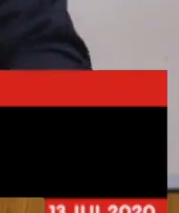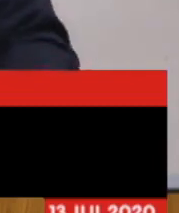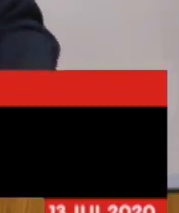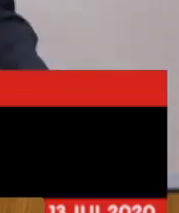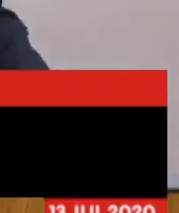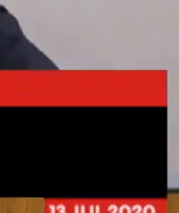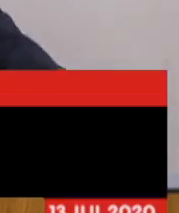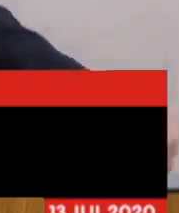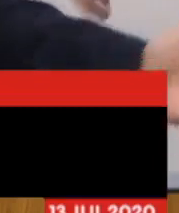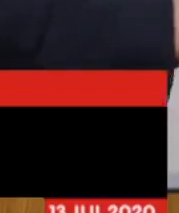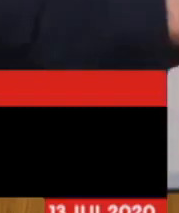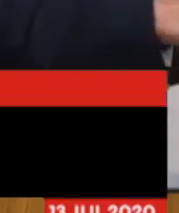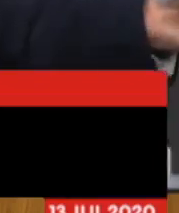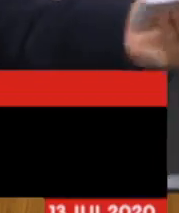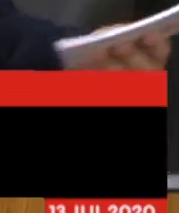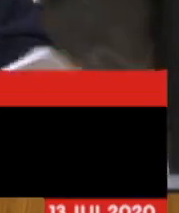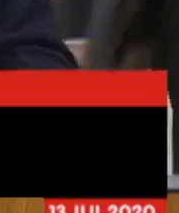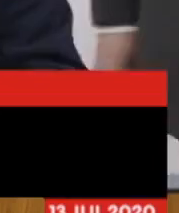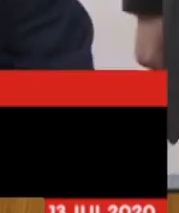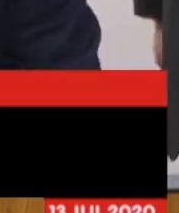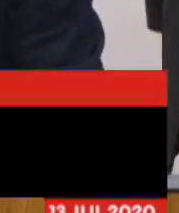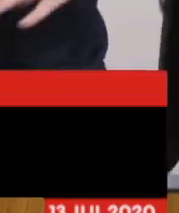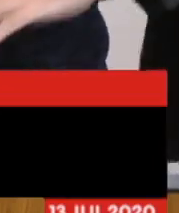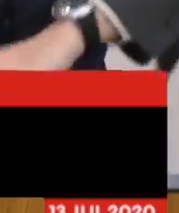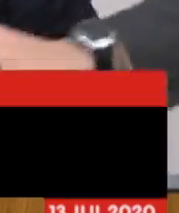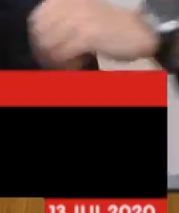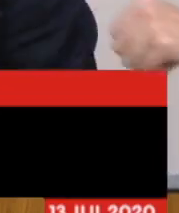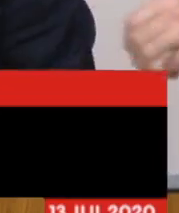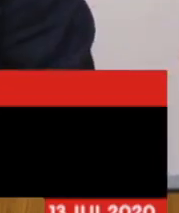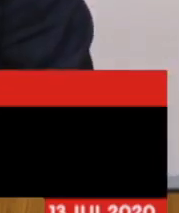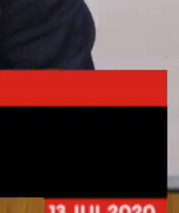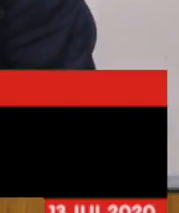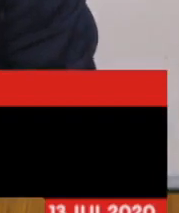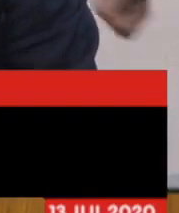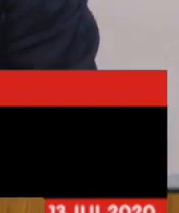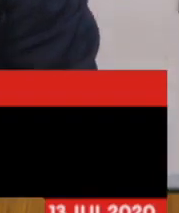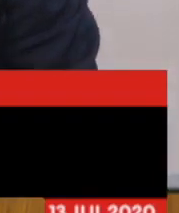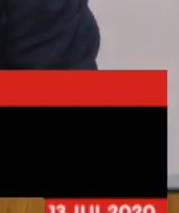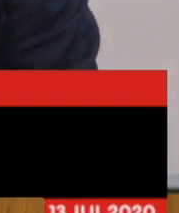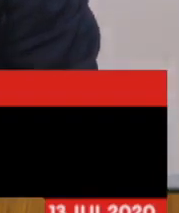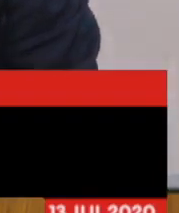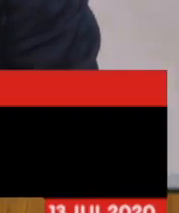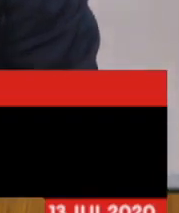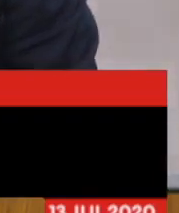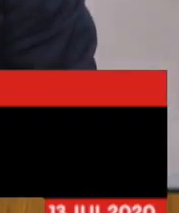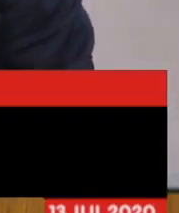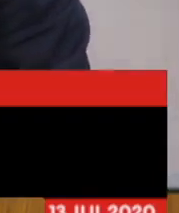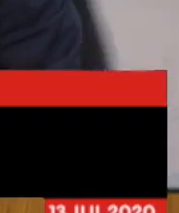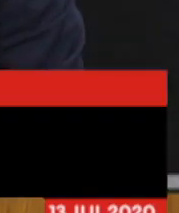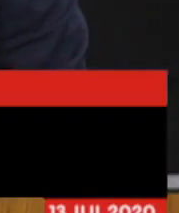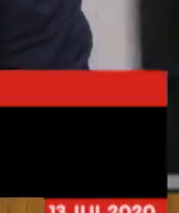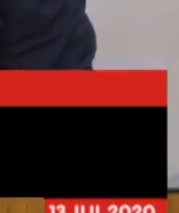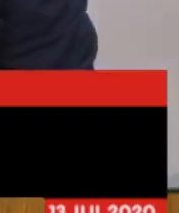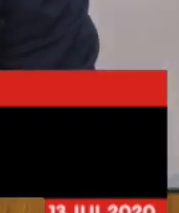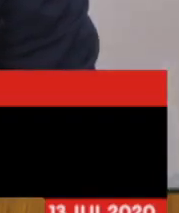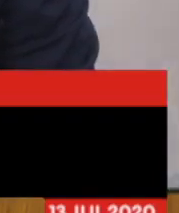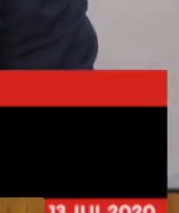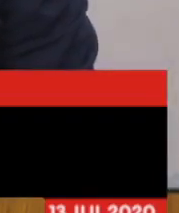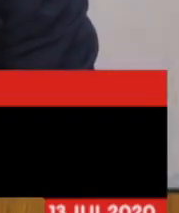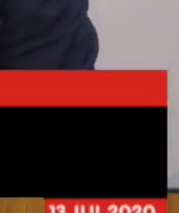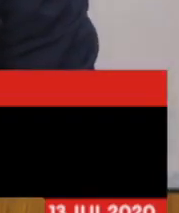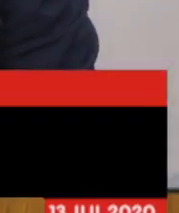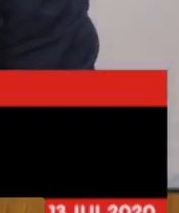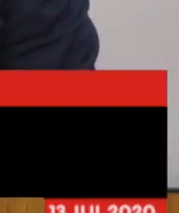a presença das